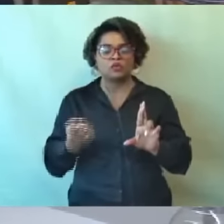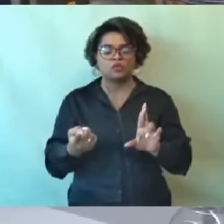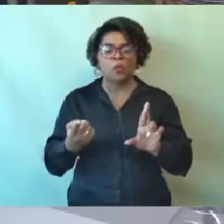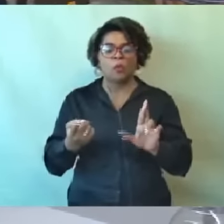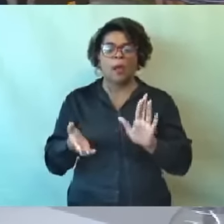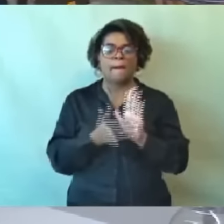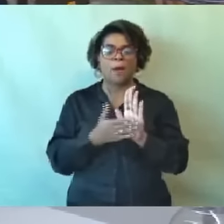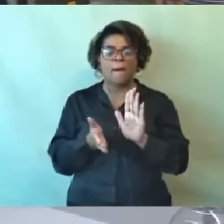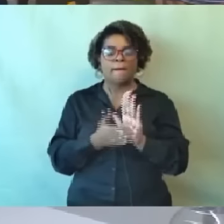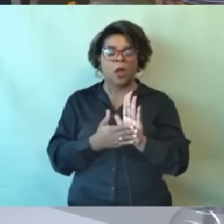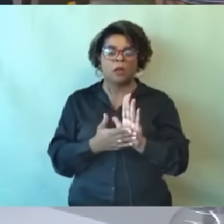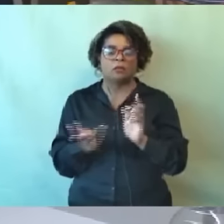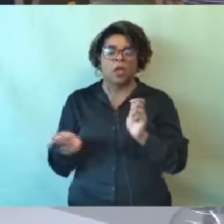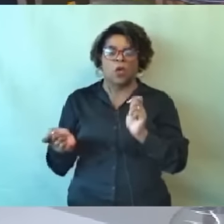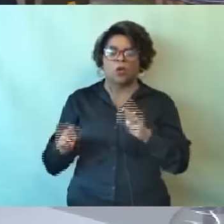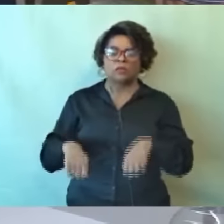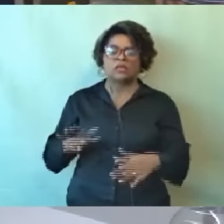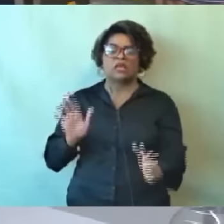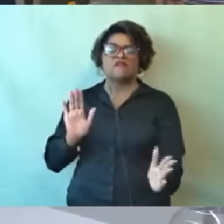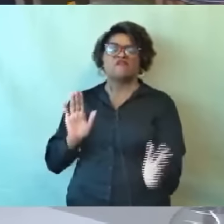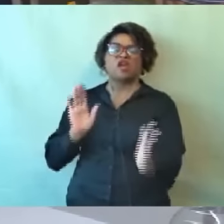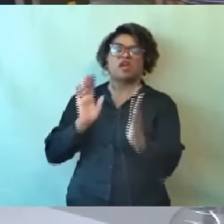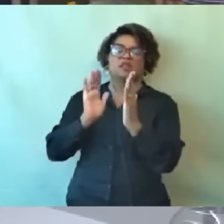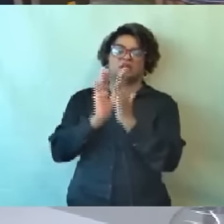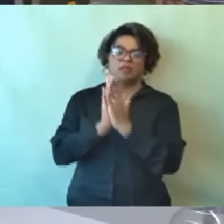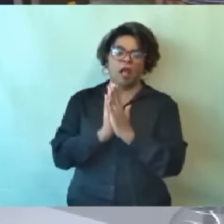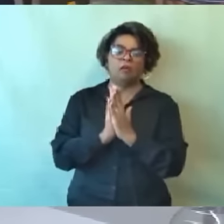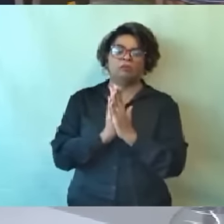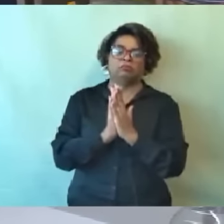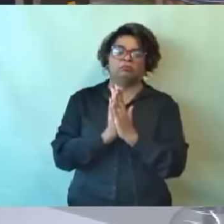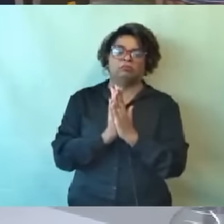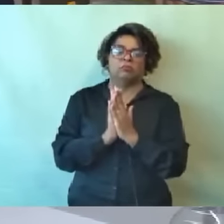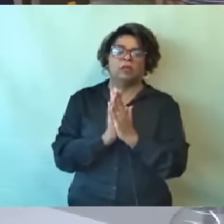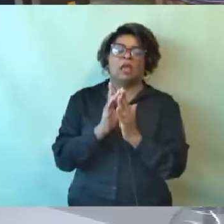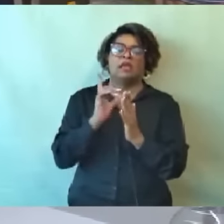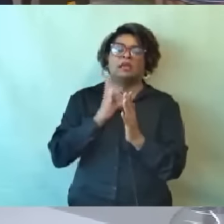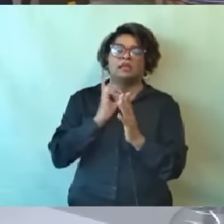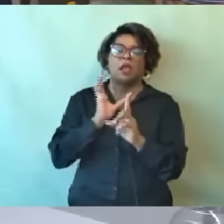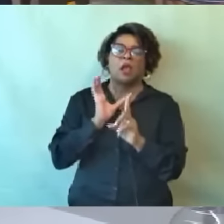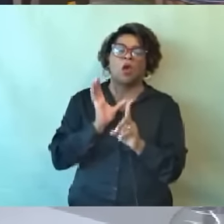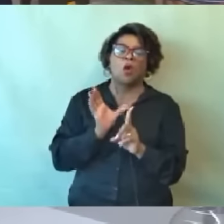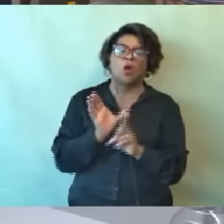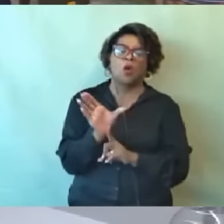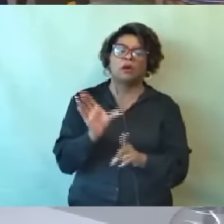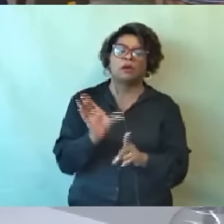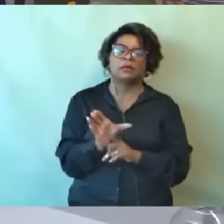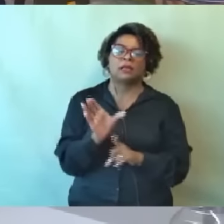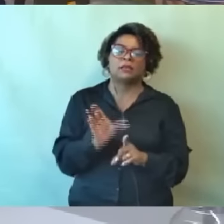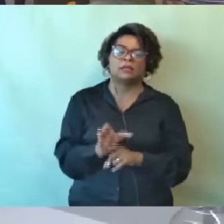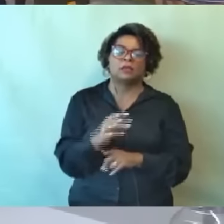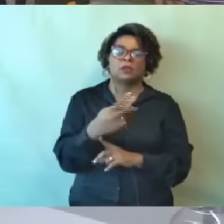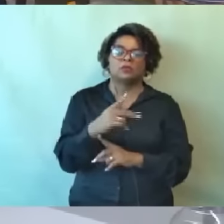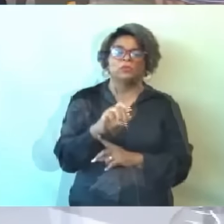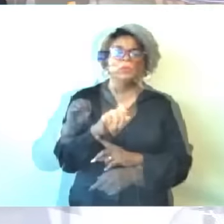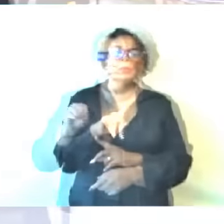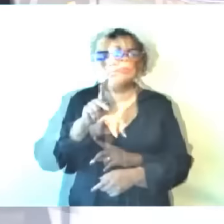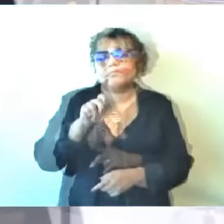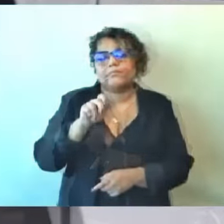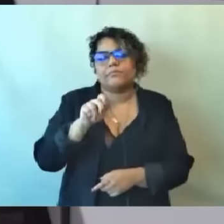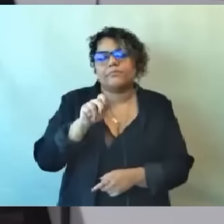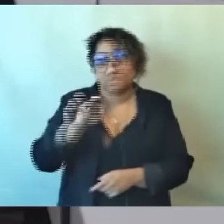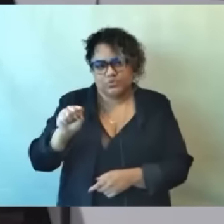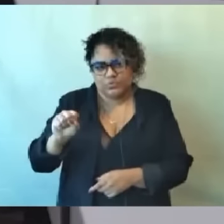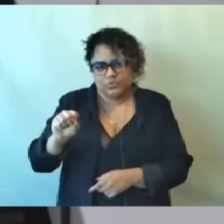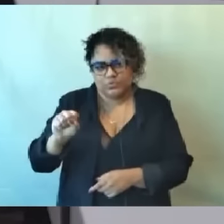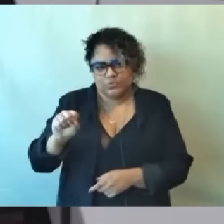de Padre Júlio Nancelote. Cuidar com carinho, com humanidade das pessoas que estão na rua, na nossa cidade de Belo Horizonte.